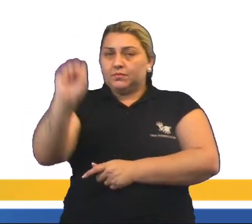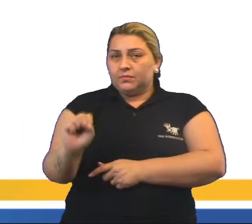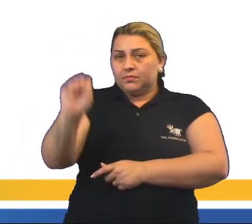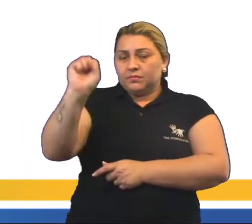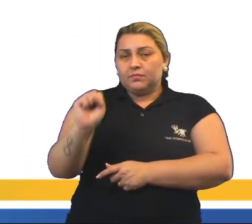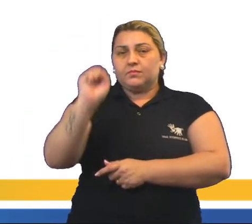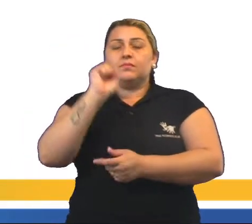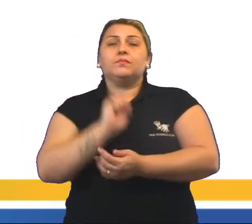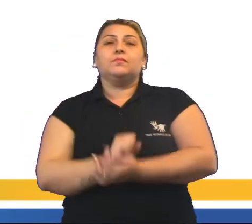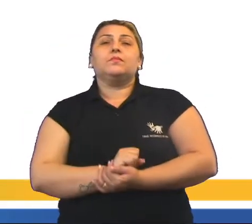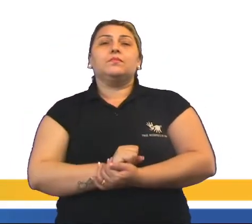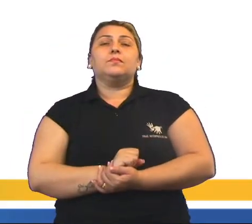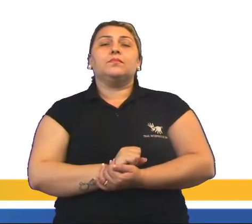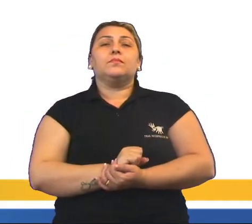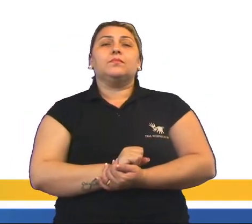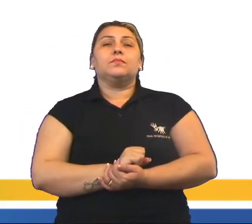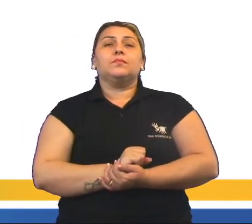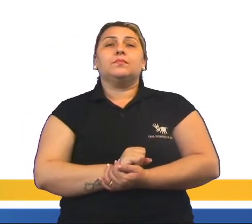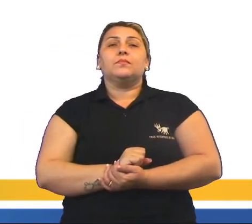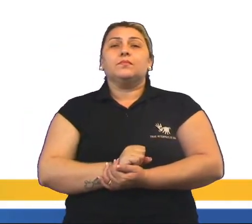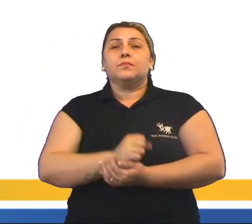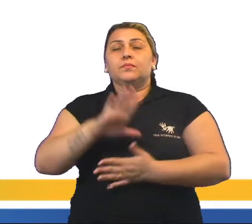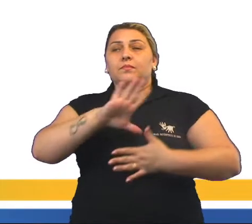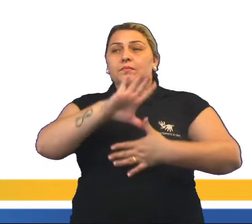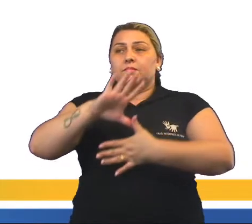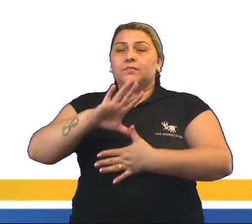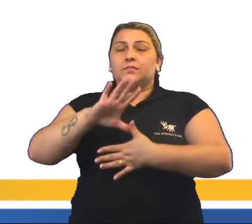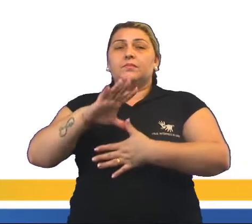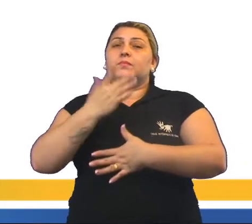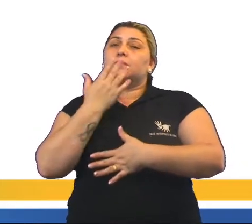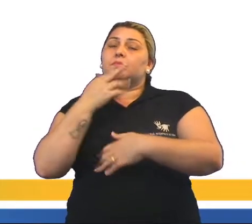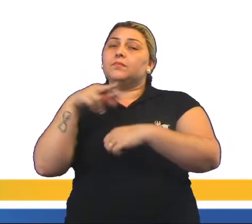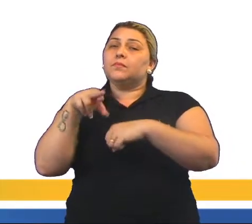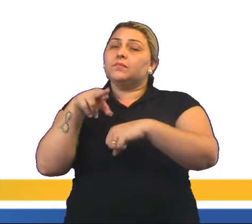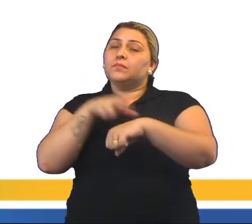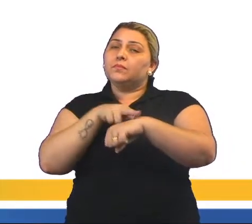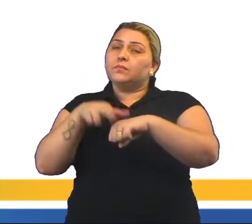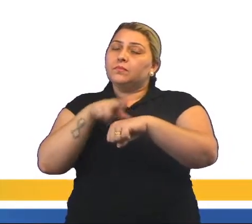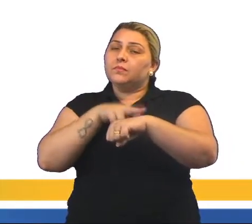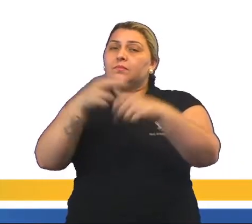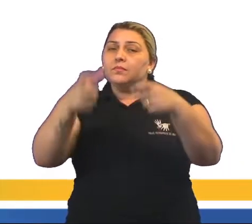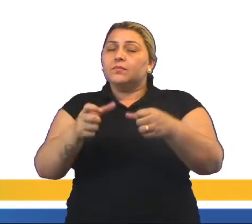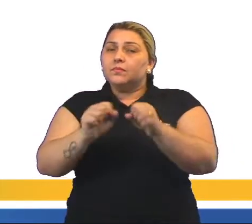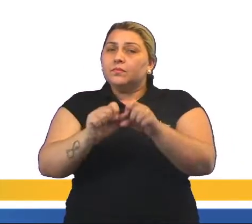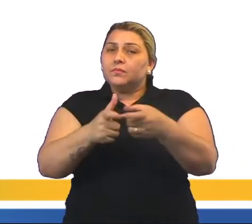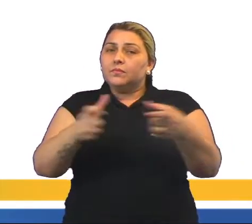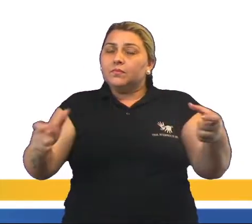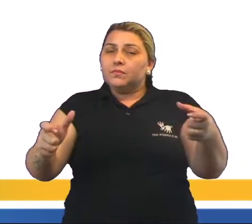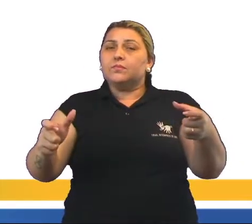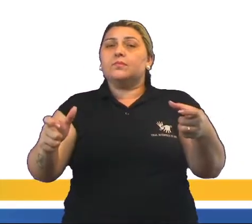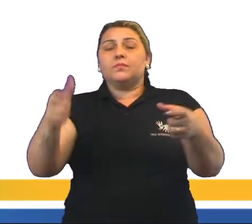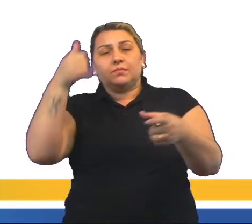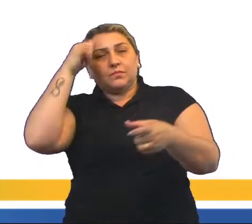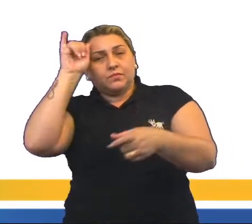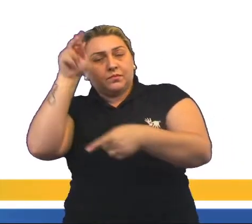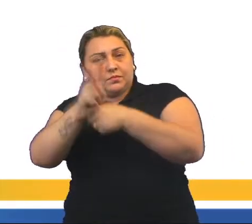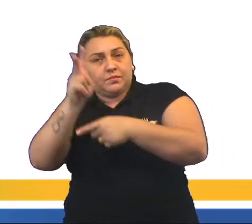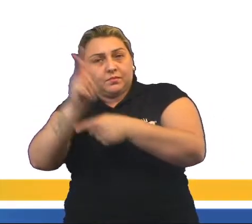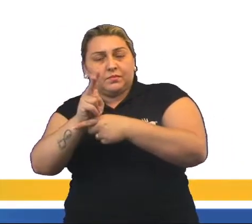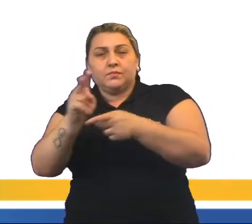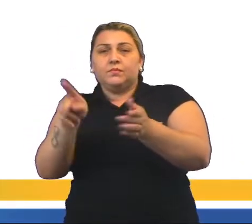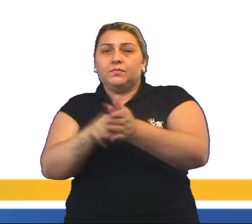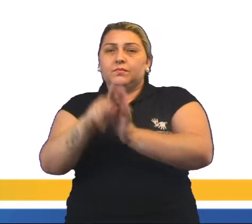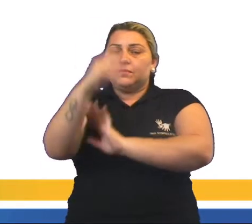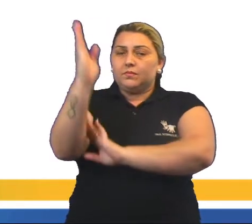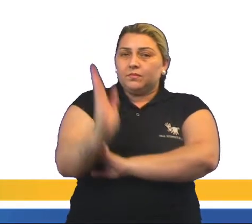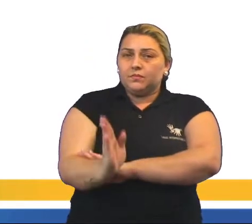nesses pontos roxos, foram os locais em que a pecuária foi se espalhando, como ela foi adentrando no território brasileiro.